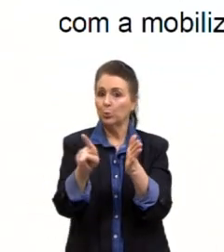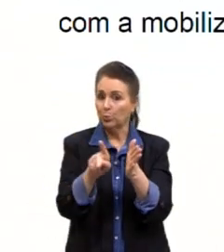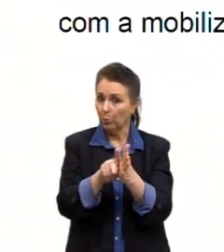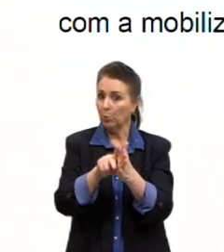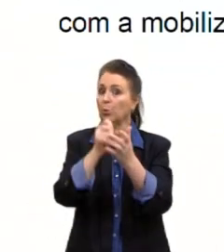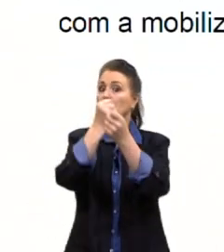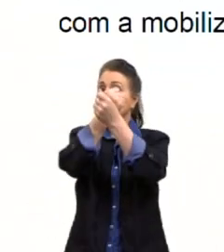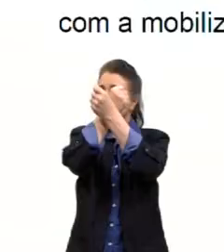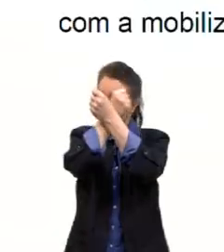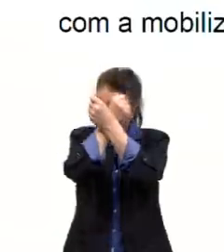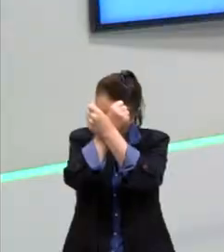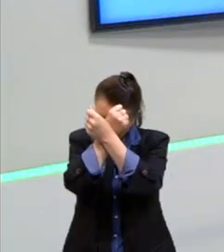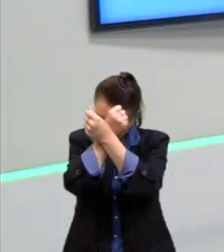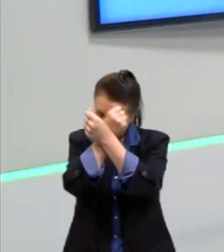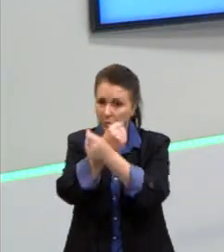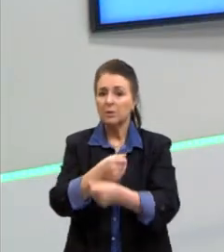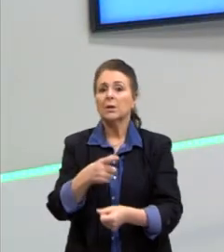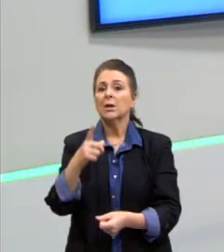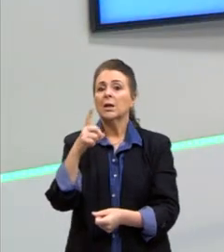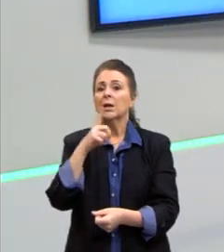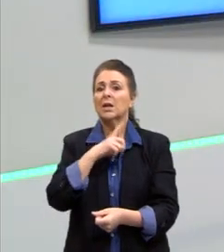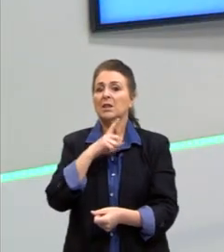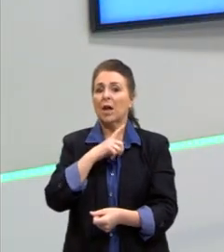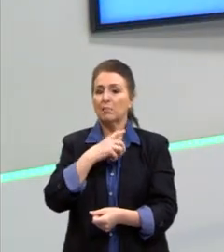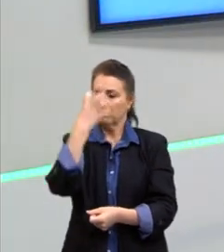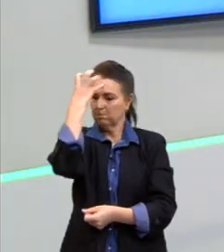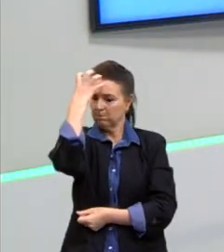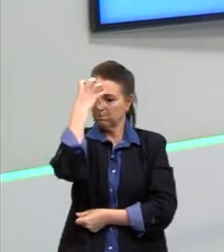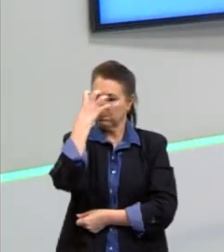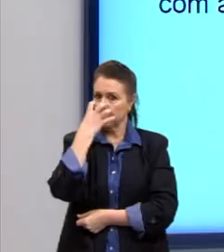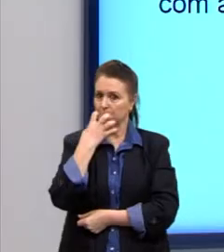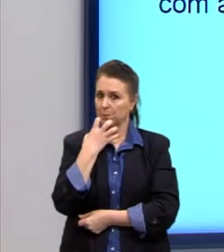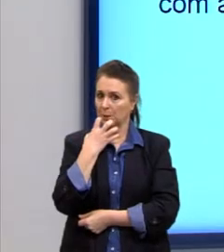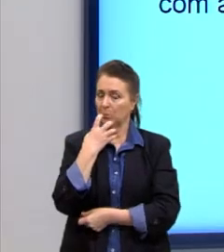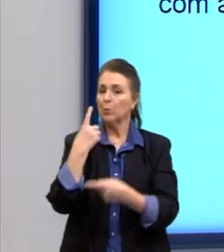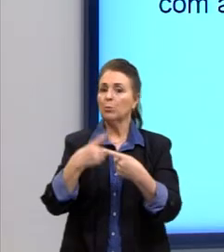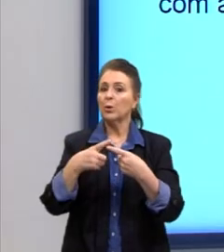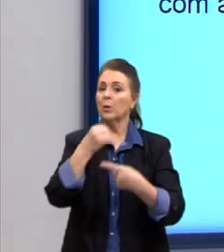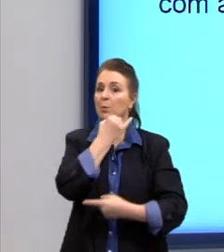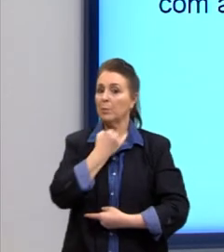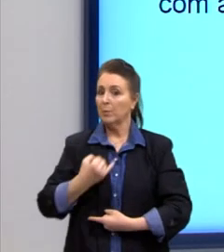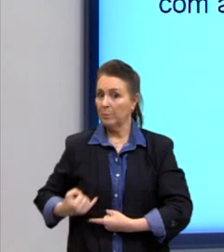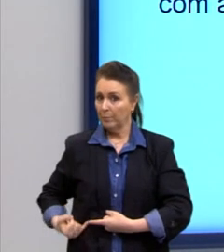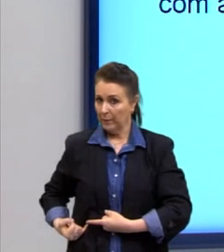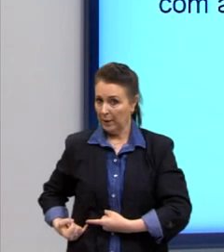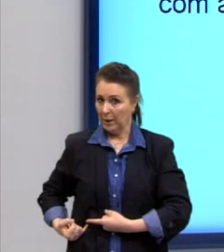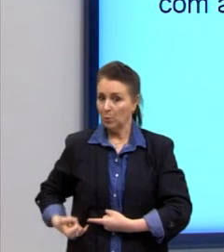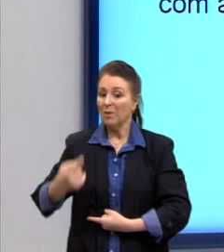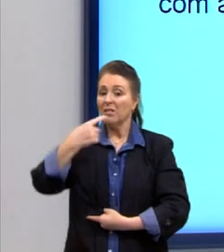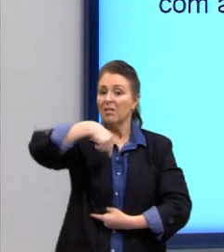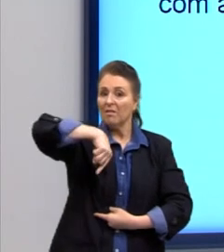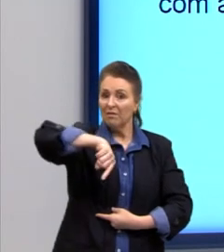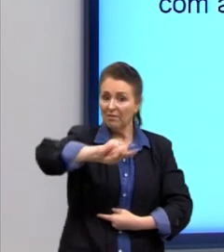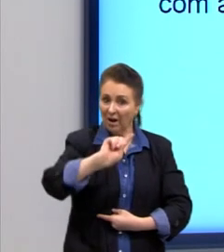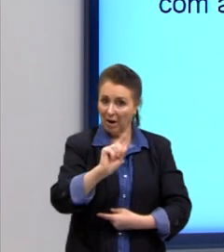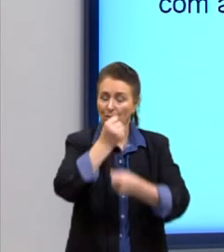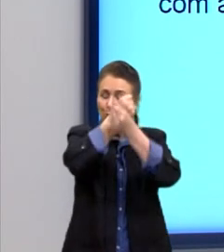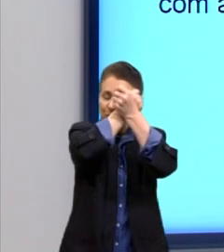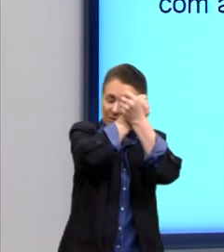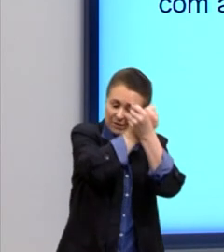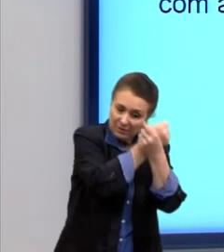escravos ficaram indignados porque o império pegava esses escravizados e